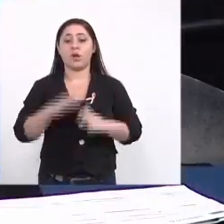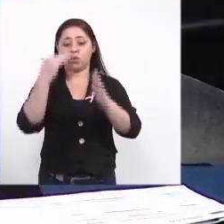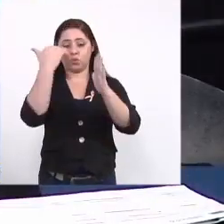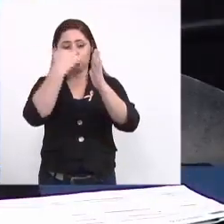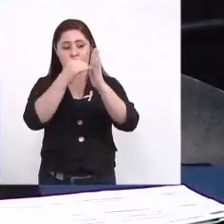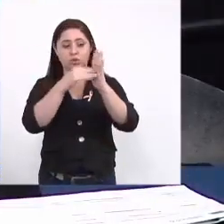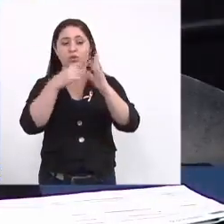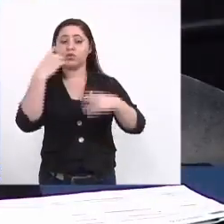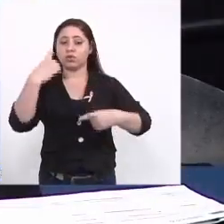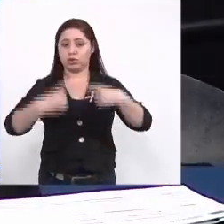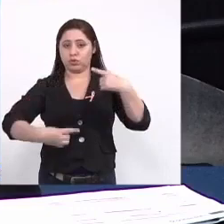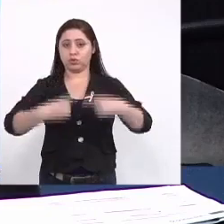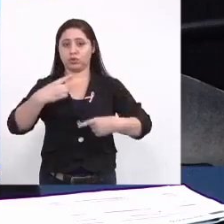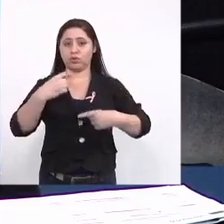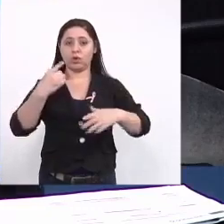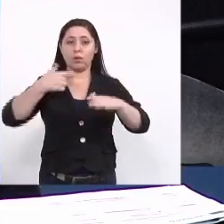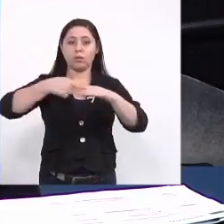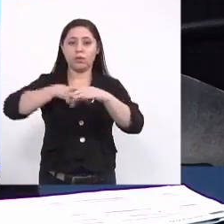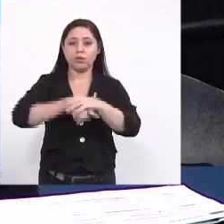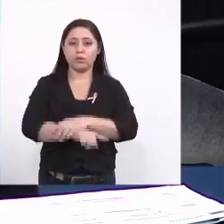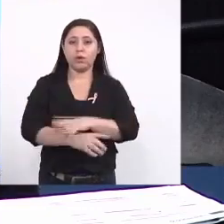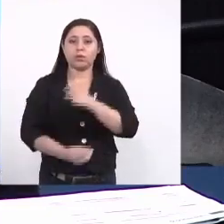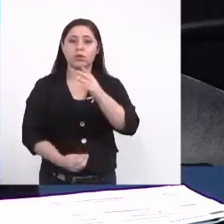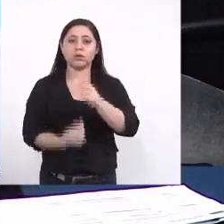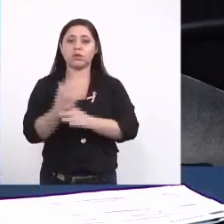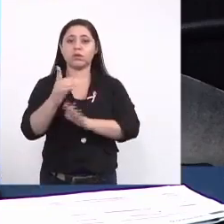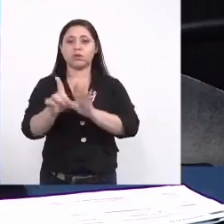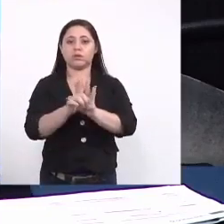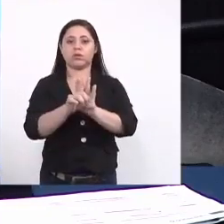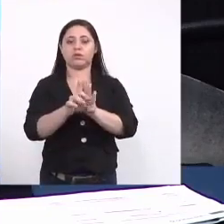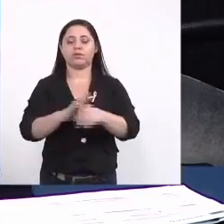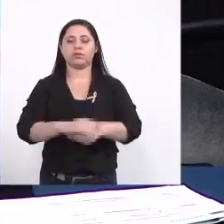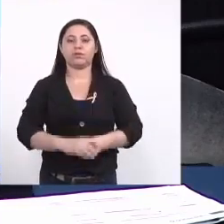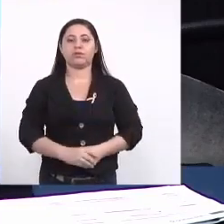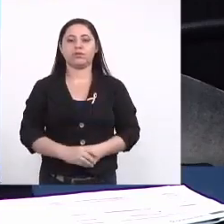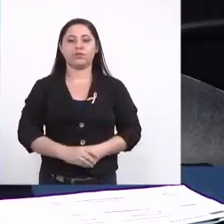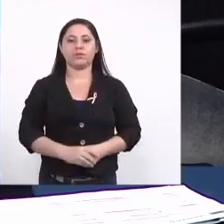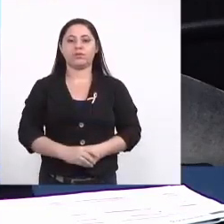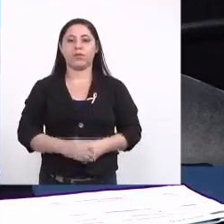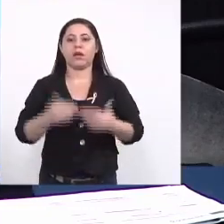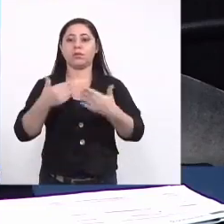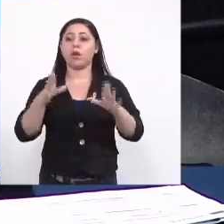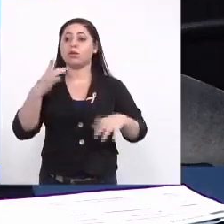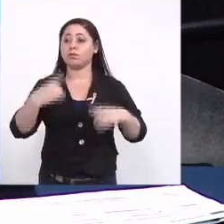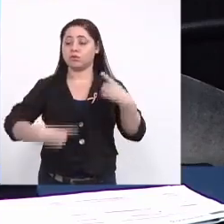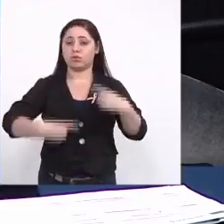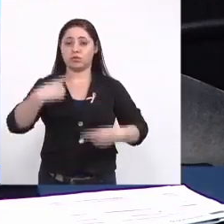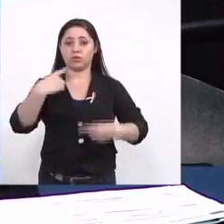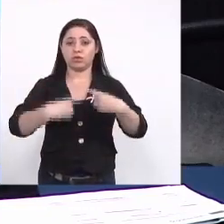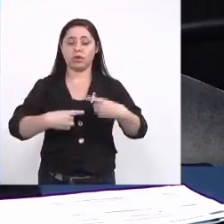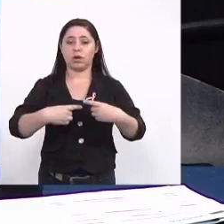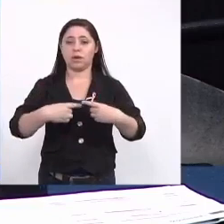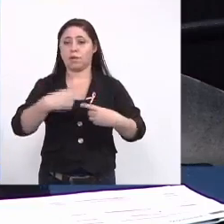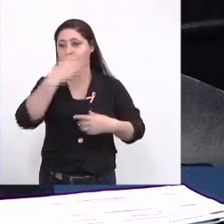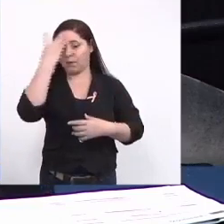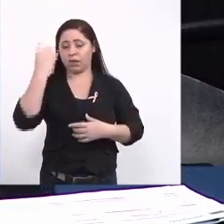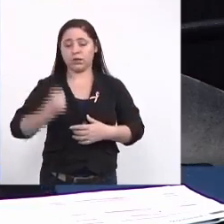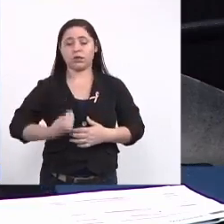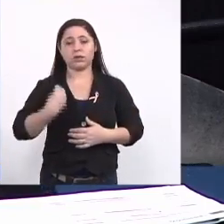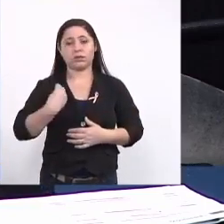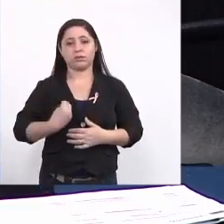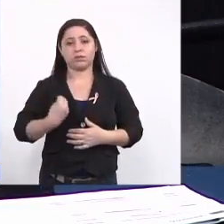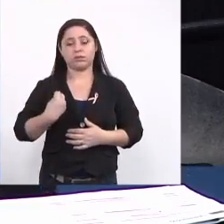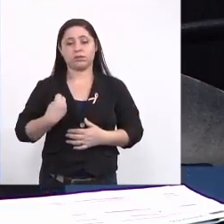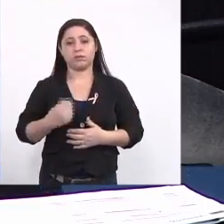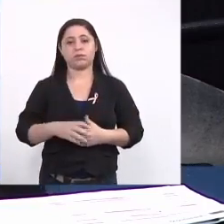sendo discutido e aprofundado para a criação da lei está aberta a discussão aqueles que quiserem participar